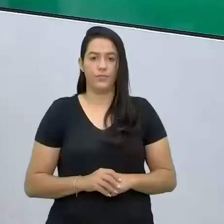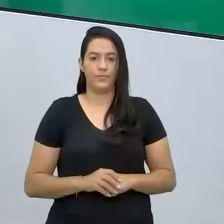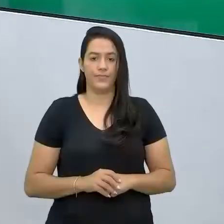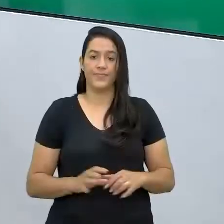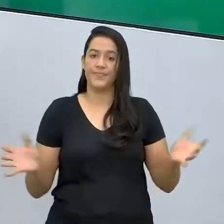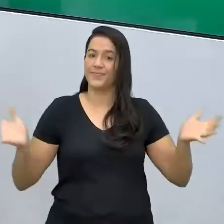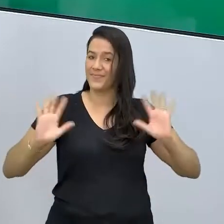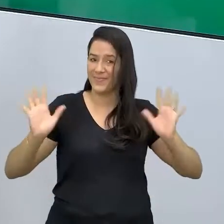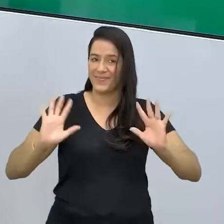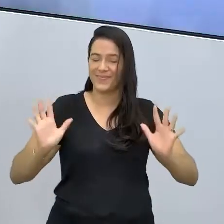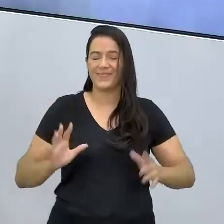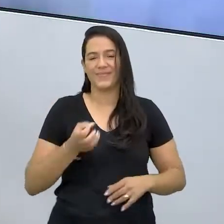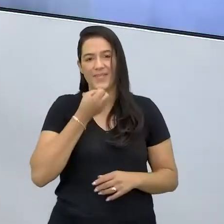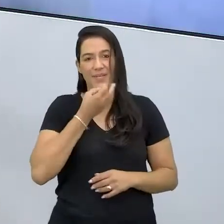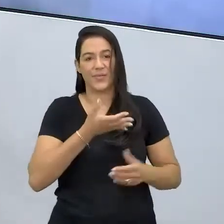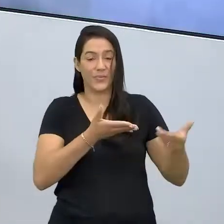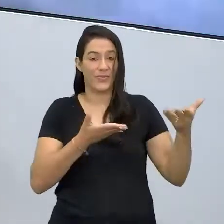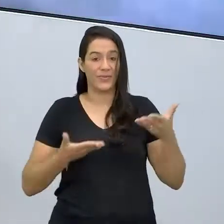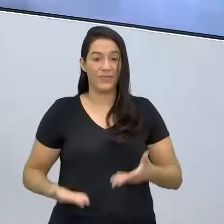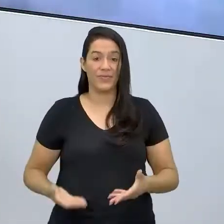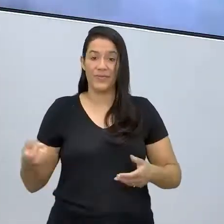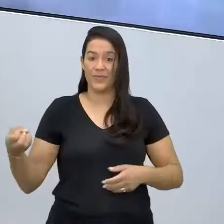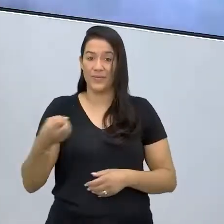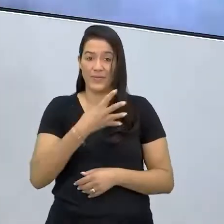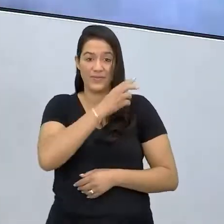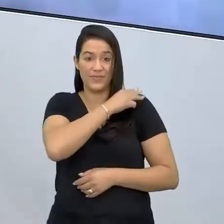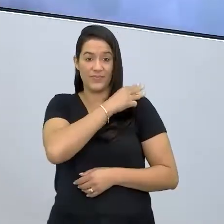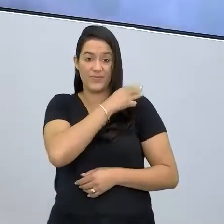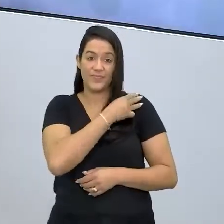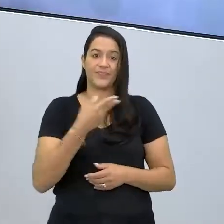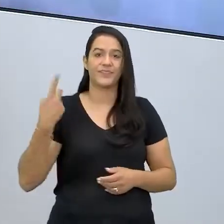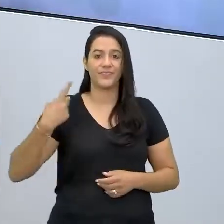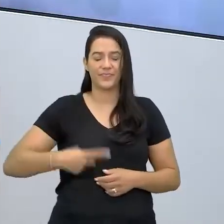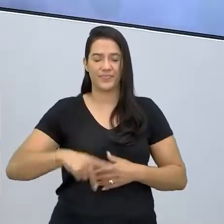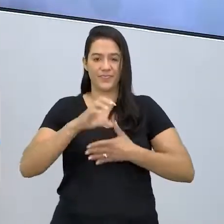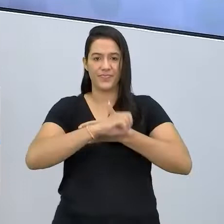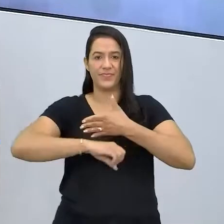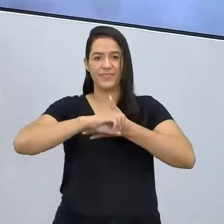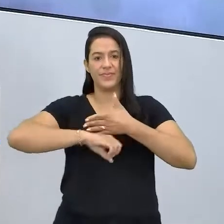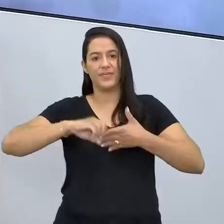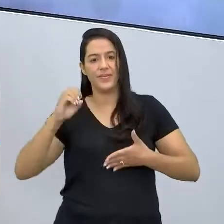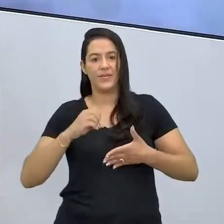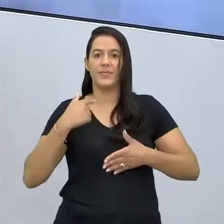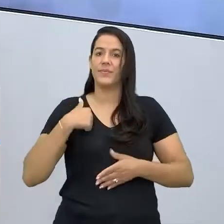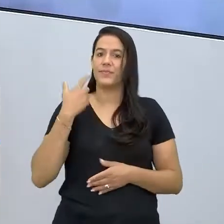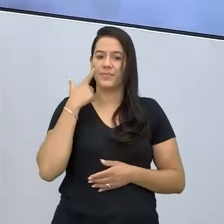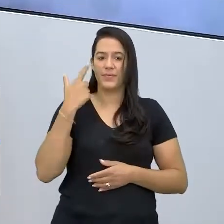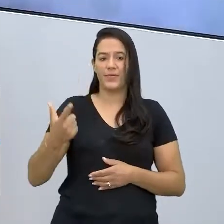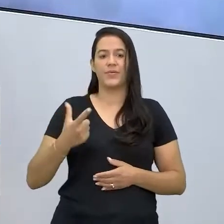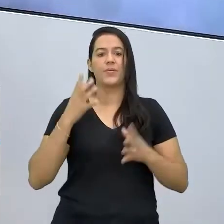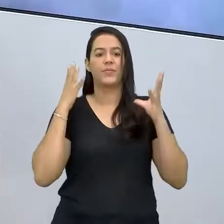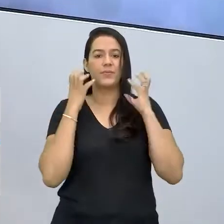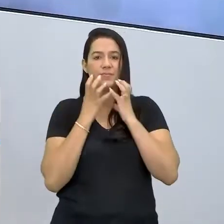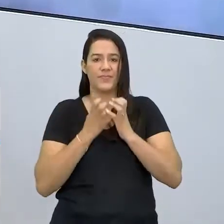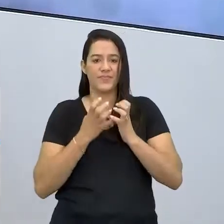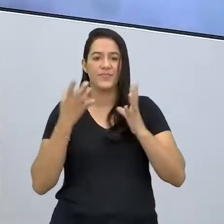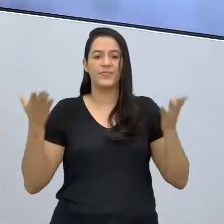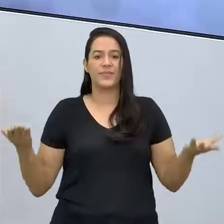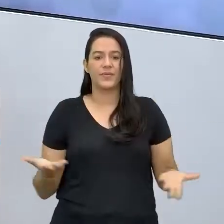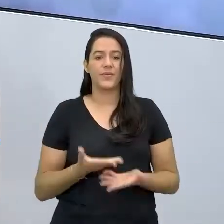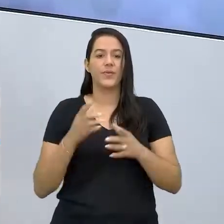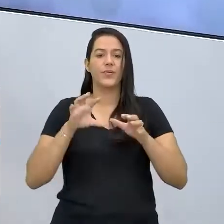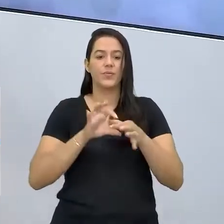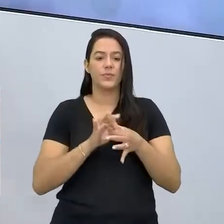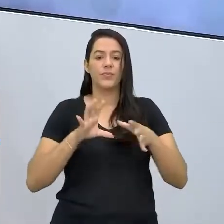Olá, sejam muito bem-vindos ao novo Ensino Médio de São Paulo, aqui no CMSP. Eu sou o Tony, seu professor de Conexão